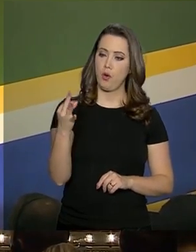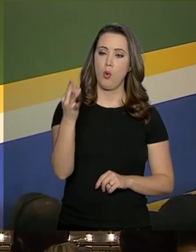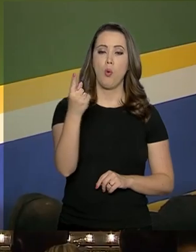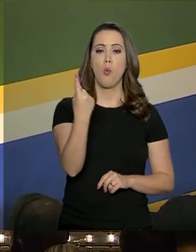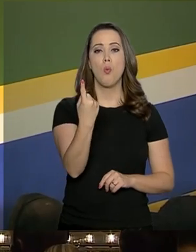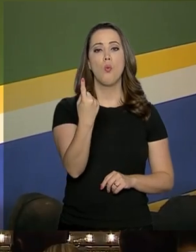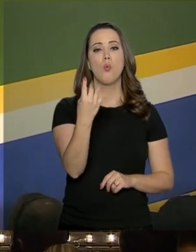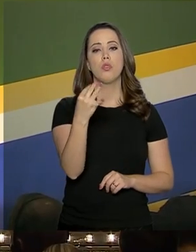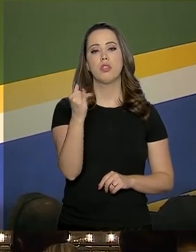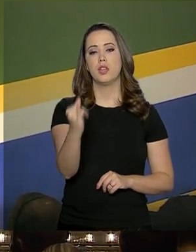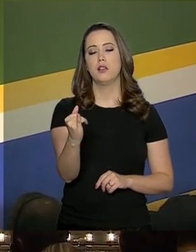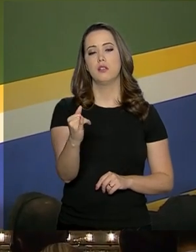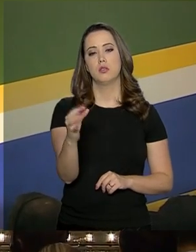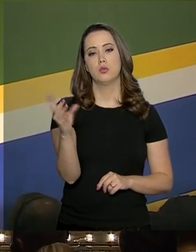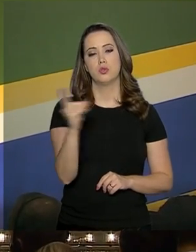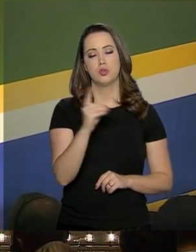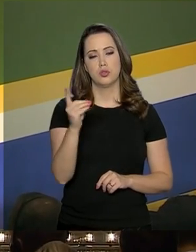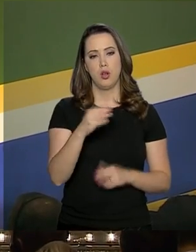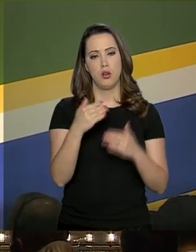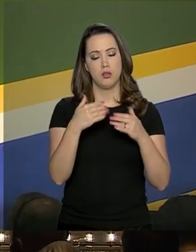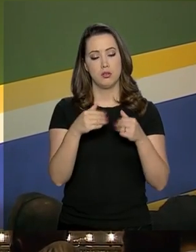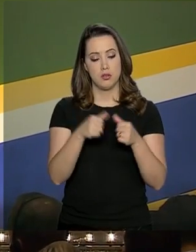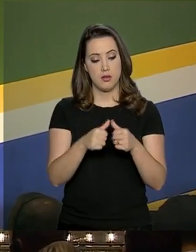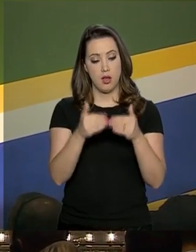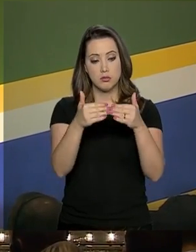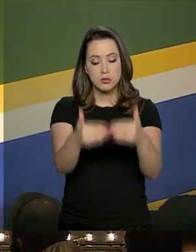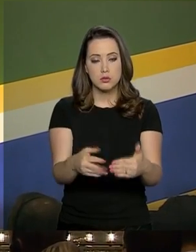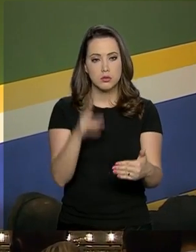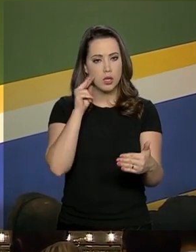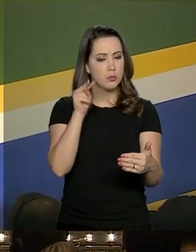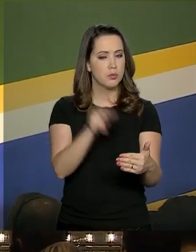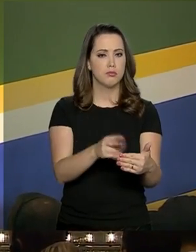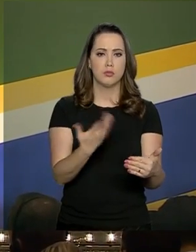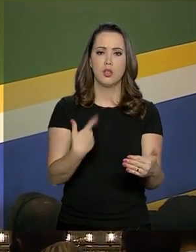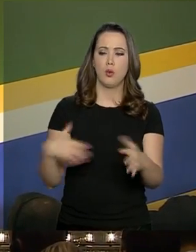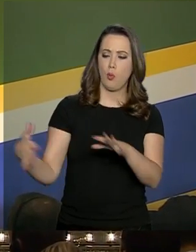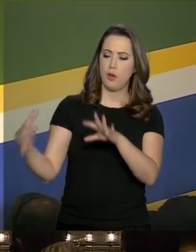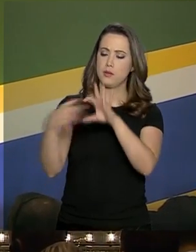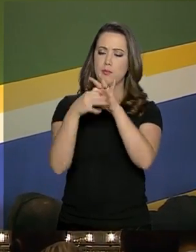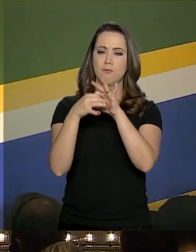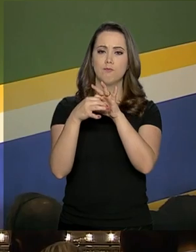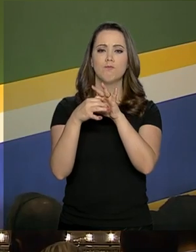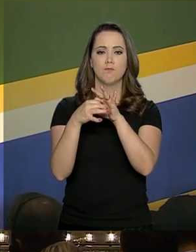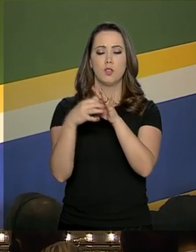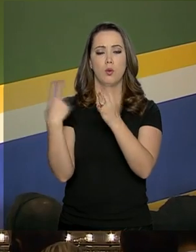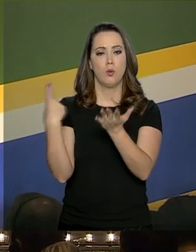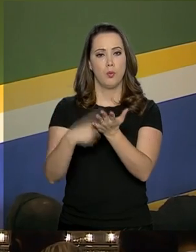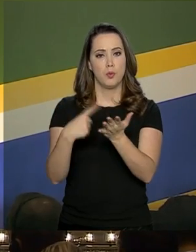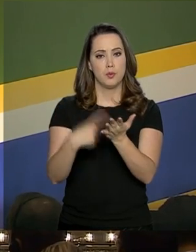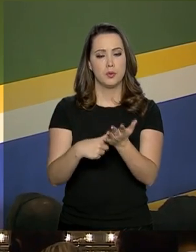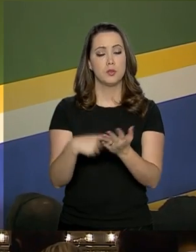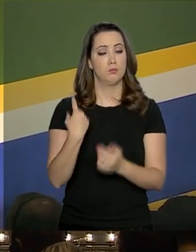esteja à nossa frente. É com essas parcerias, com esse casamento e com essa confiança,